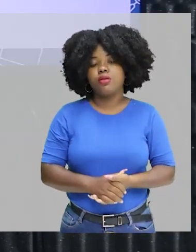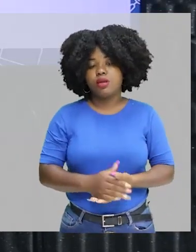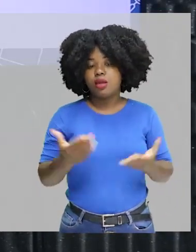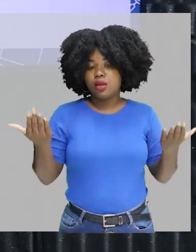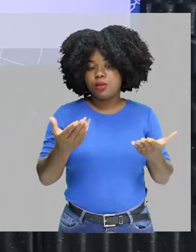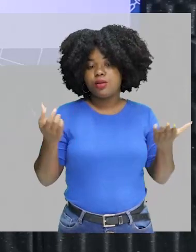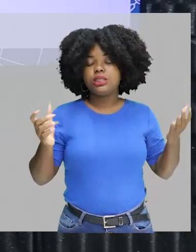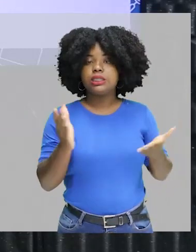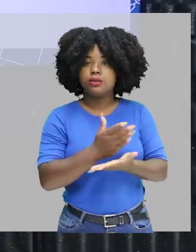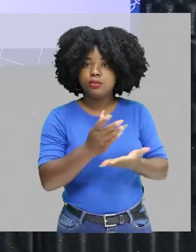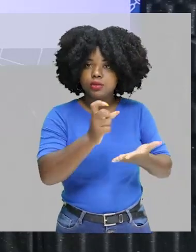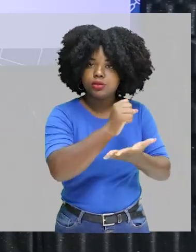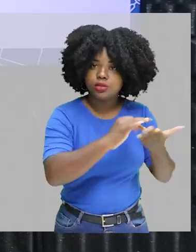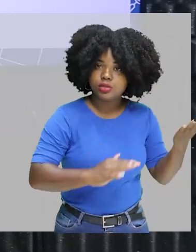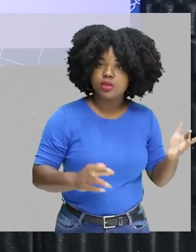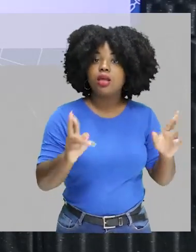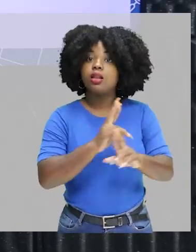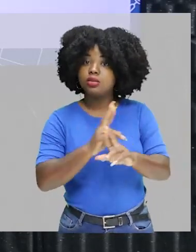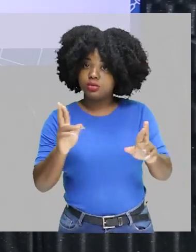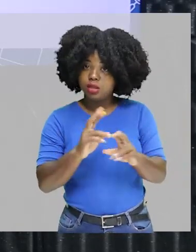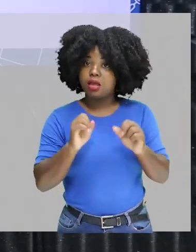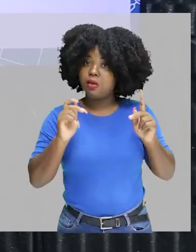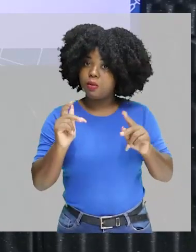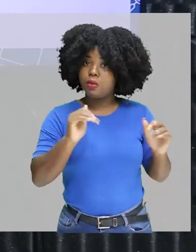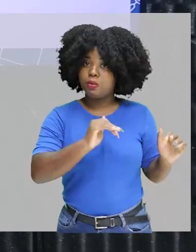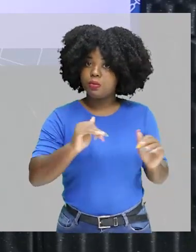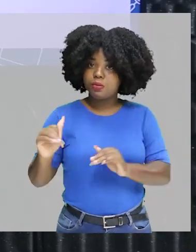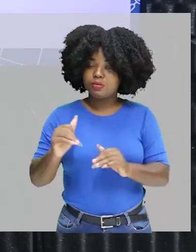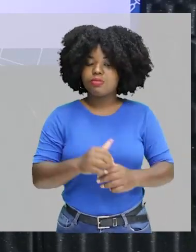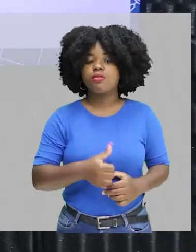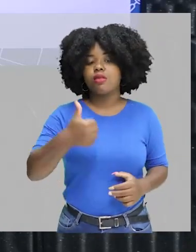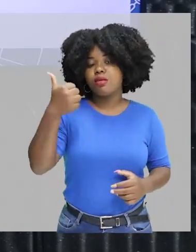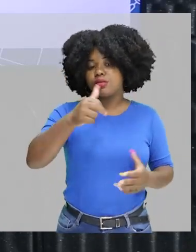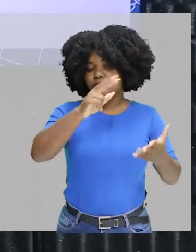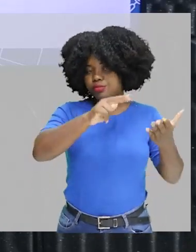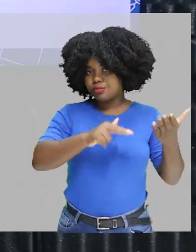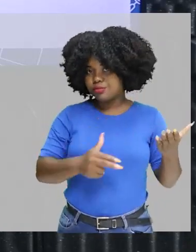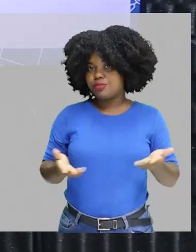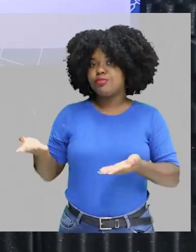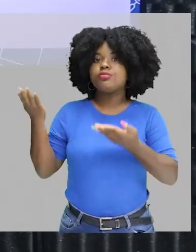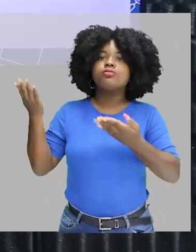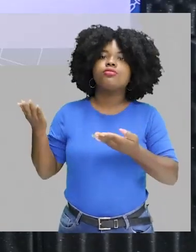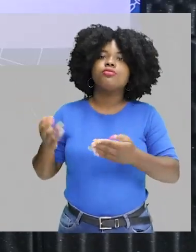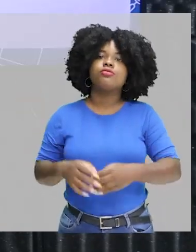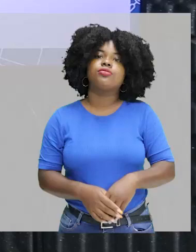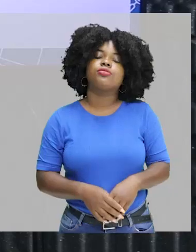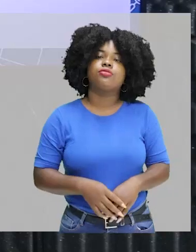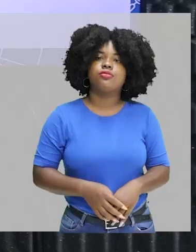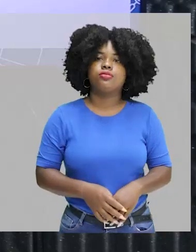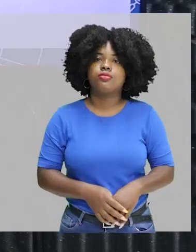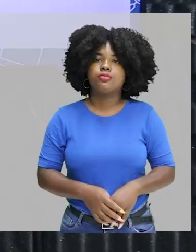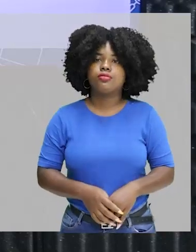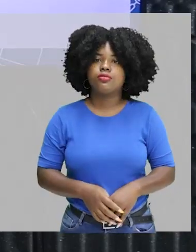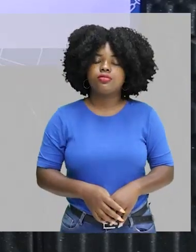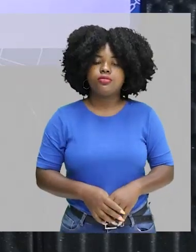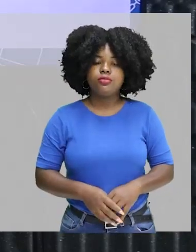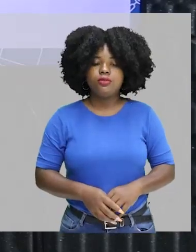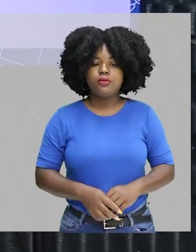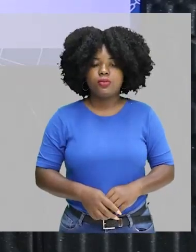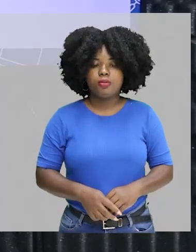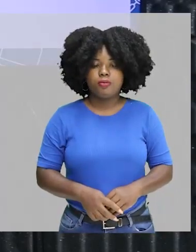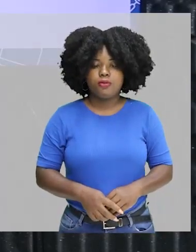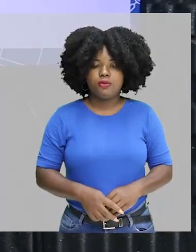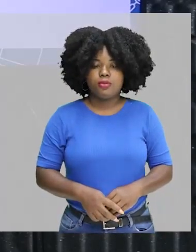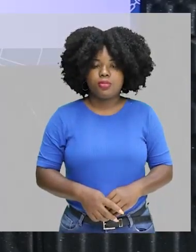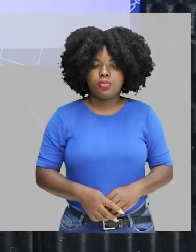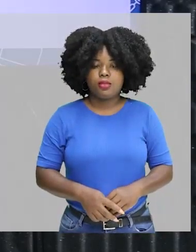vamos resolver agora algumas questões. Show? Vamos lá! O radioisótopo, o